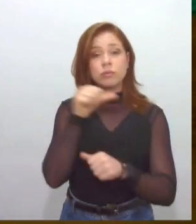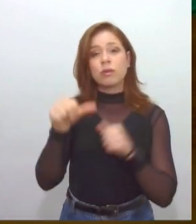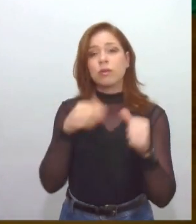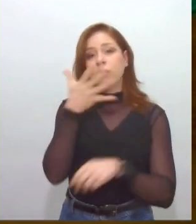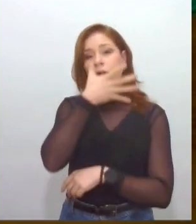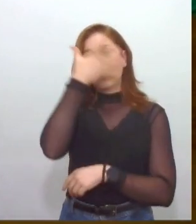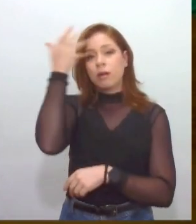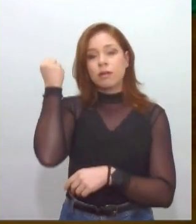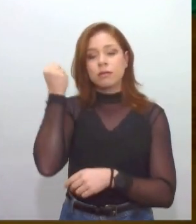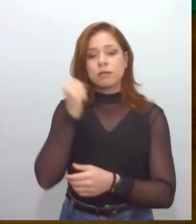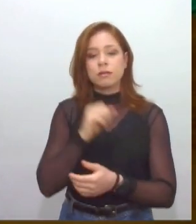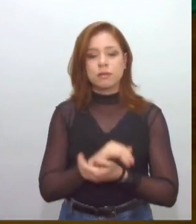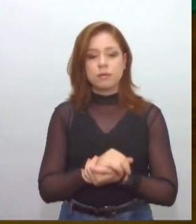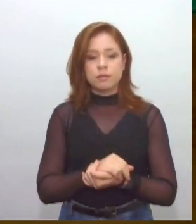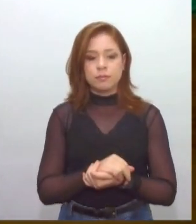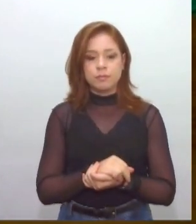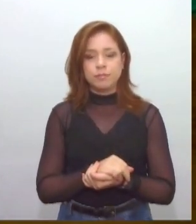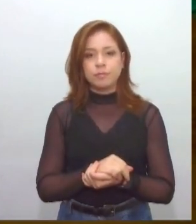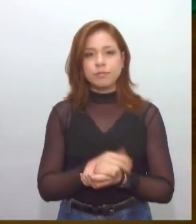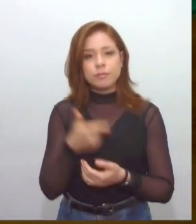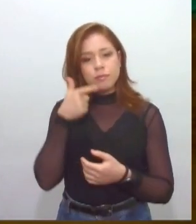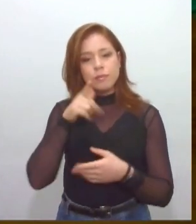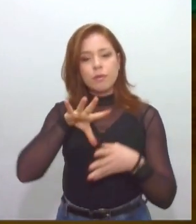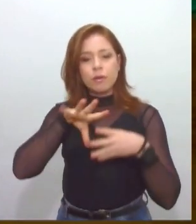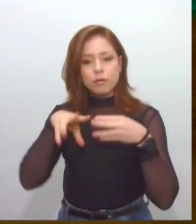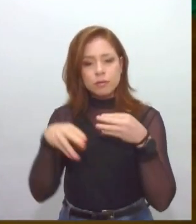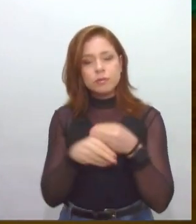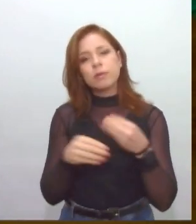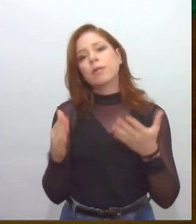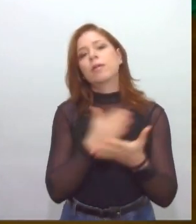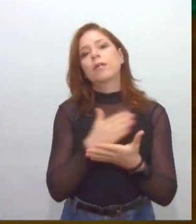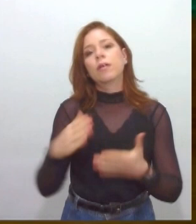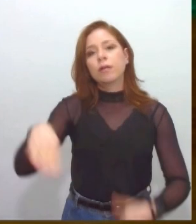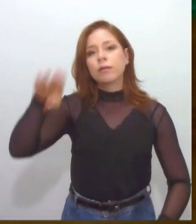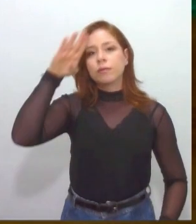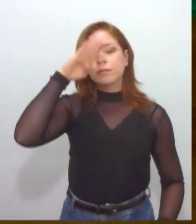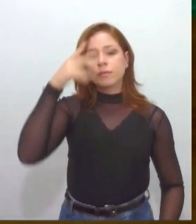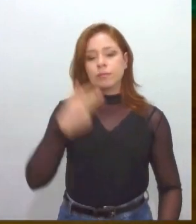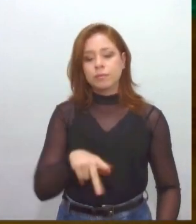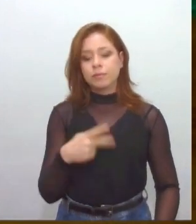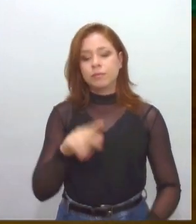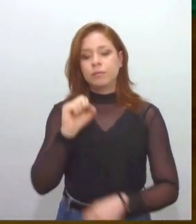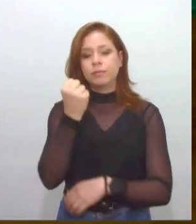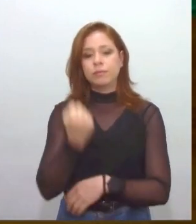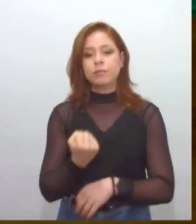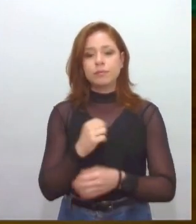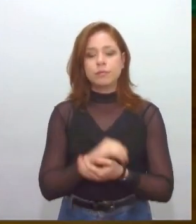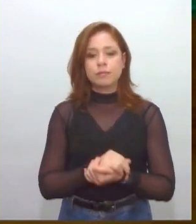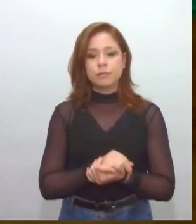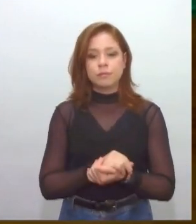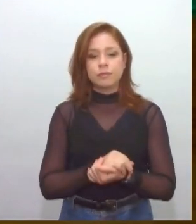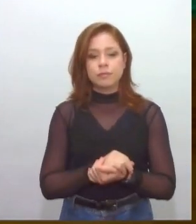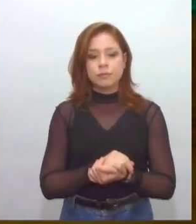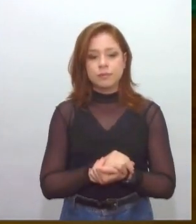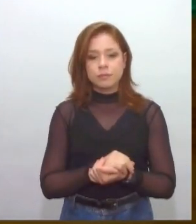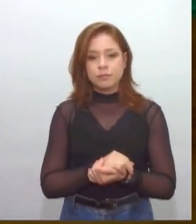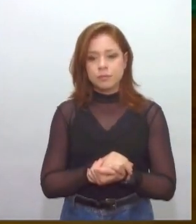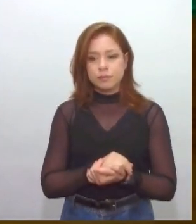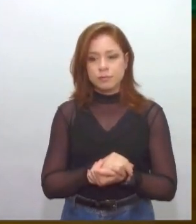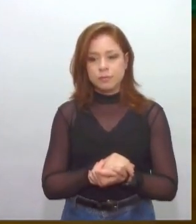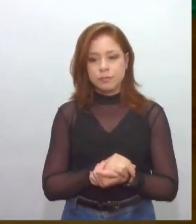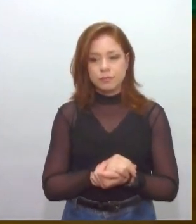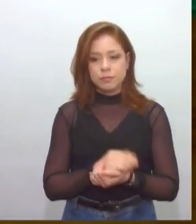essas hostes militares, aqui houve uma sublevação no quartel do